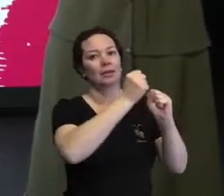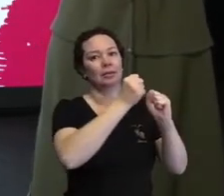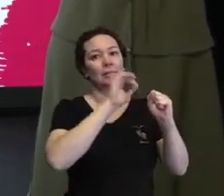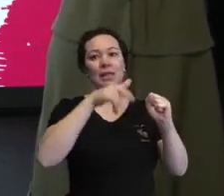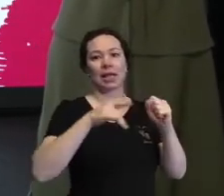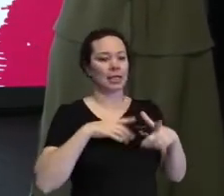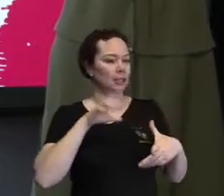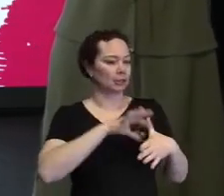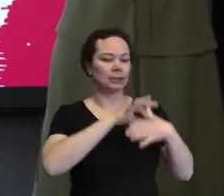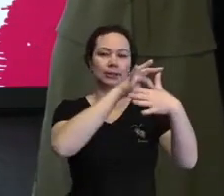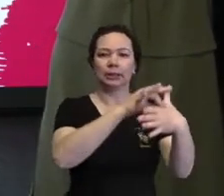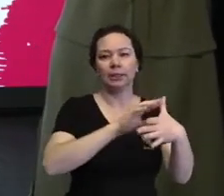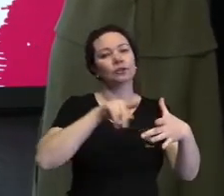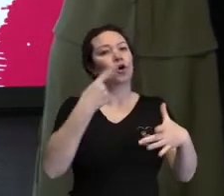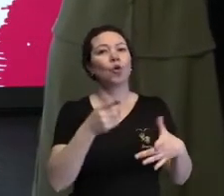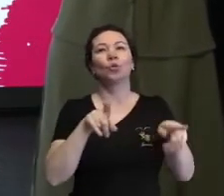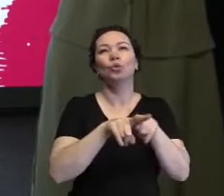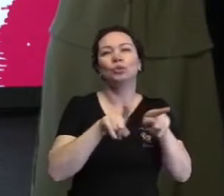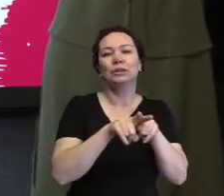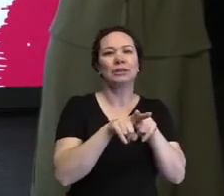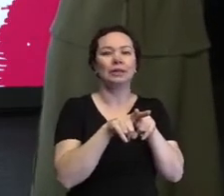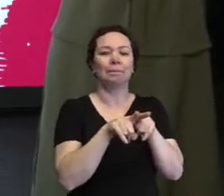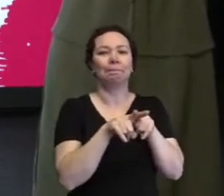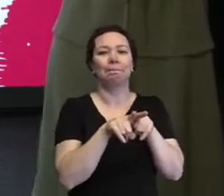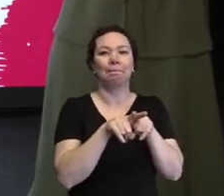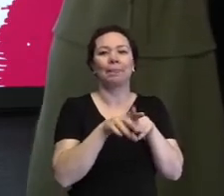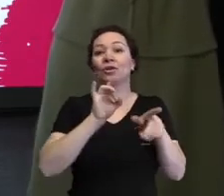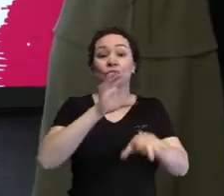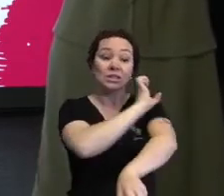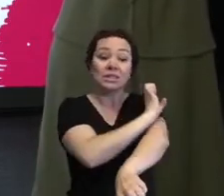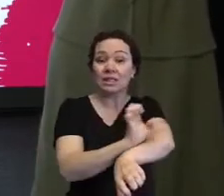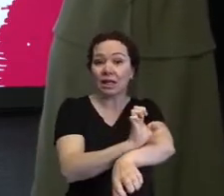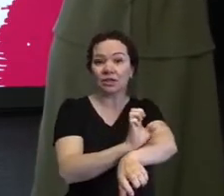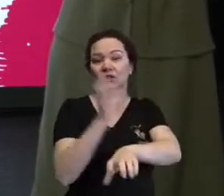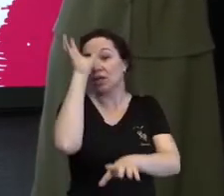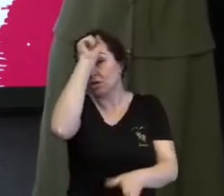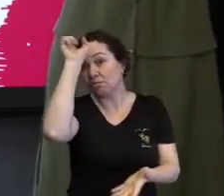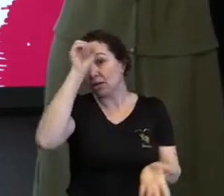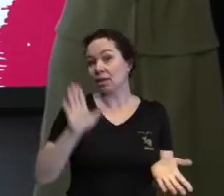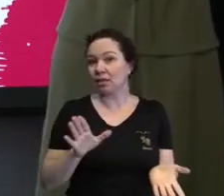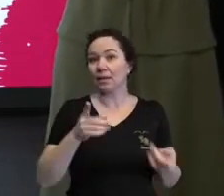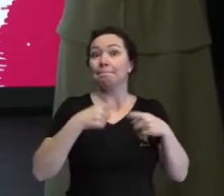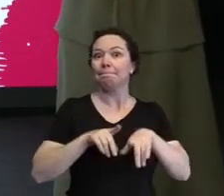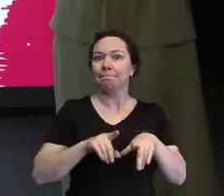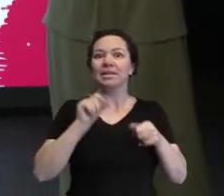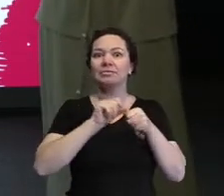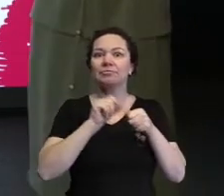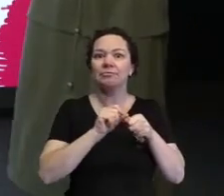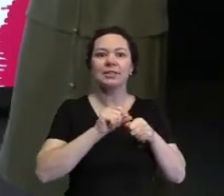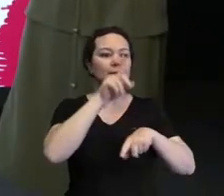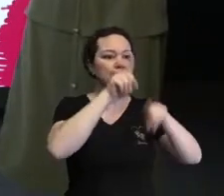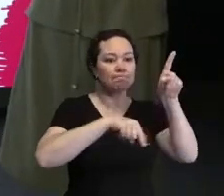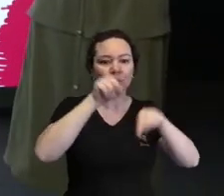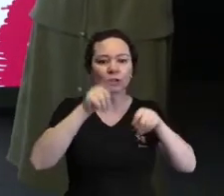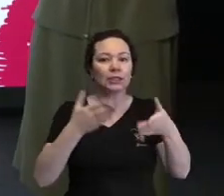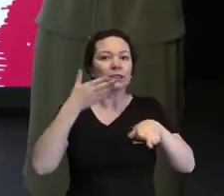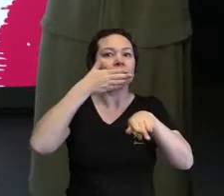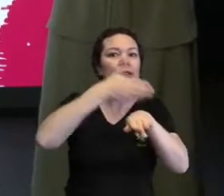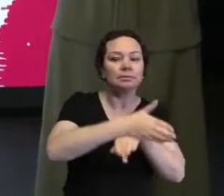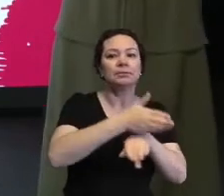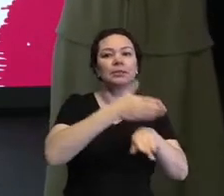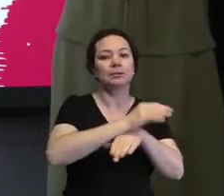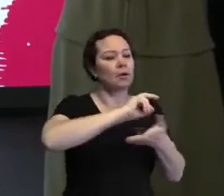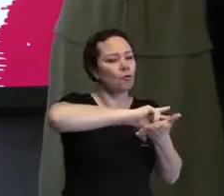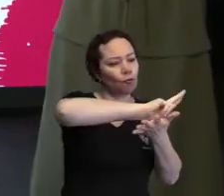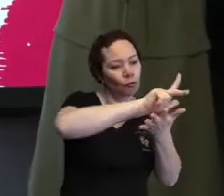numa posição de liderança, seja até numa posição de estagiário, de aprendiz, mas trazer esse olhar plural para dentro das empresas.